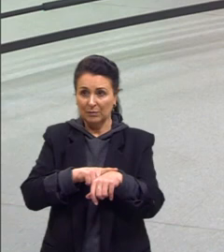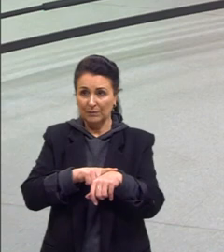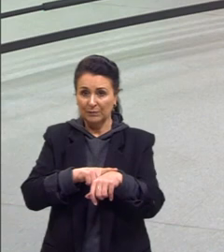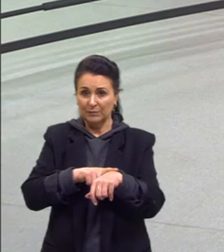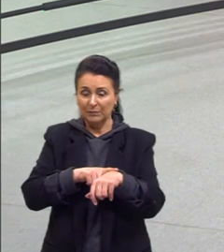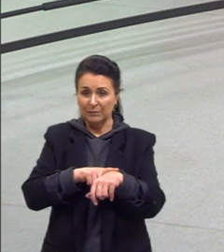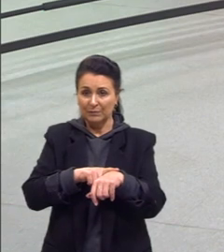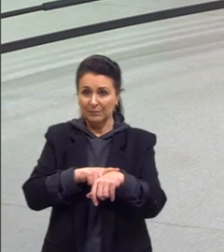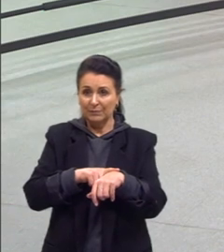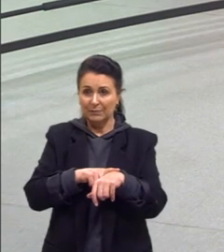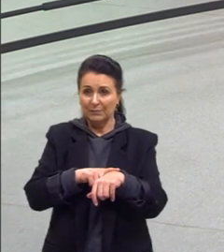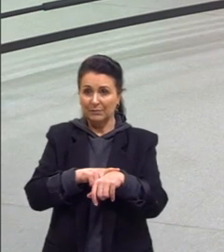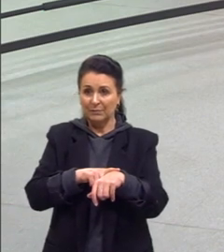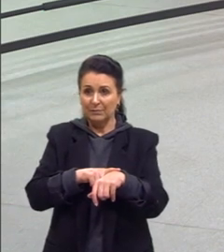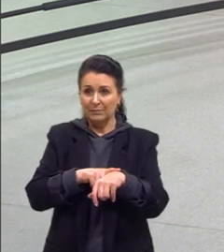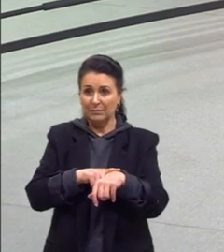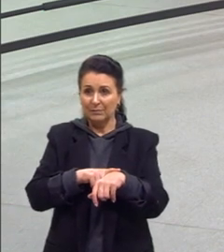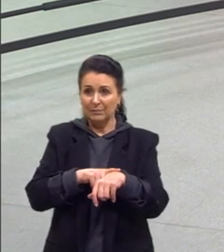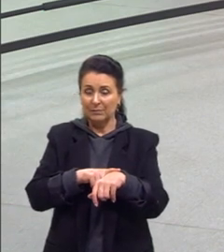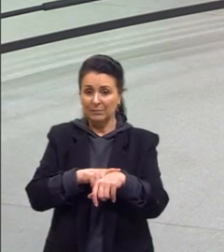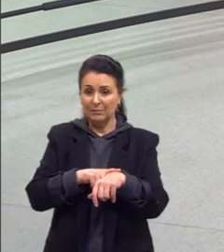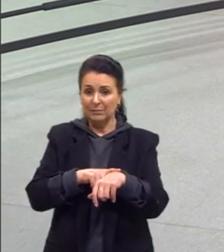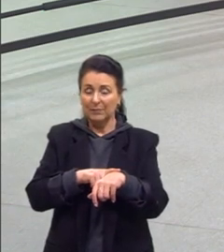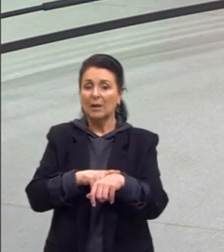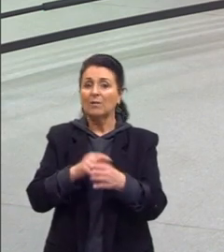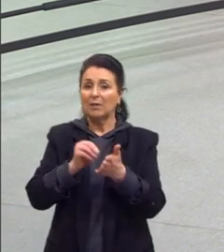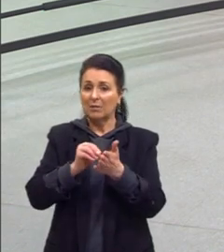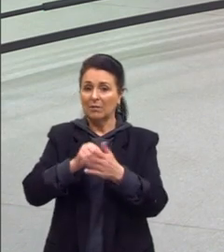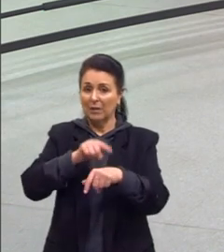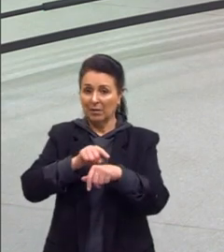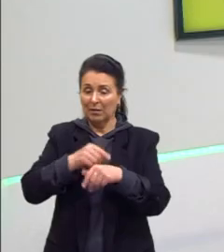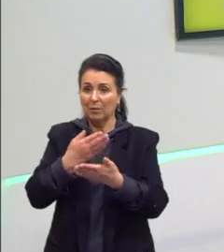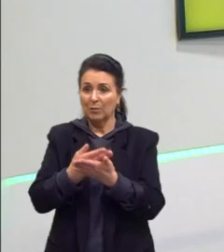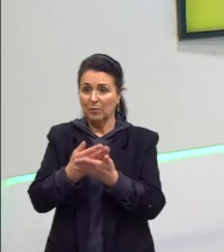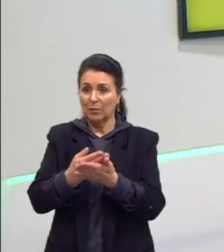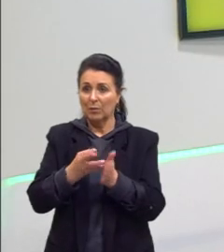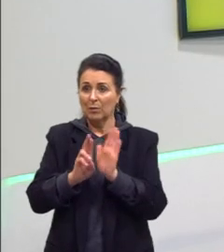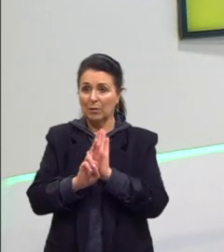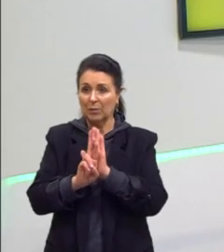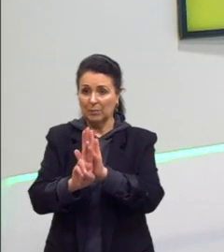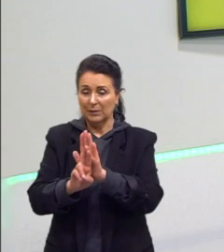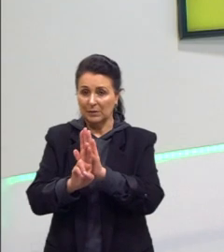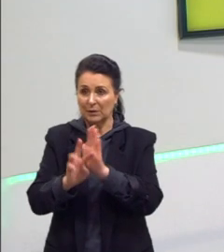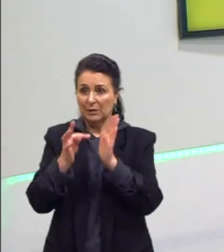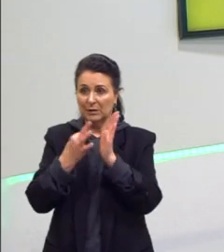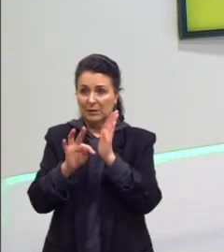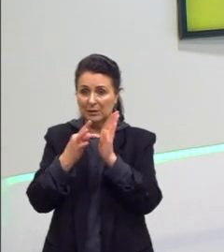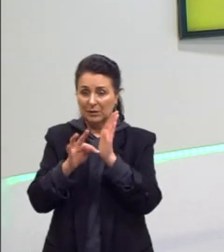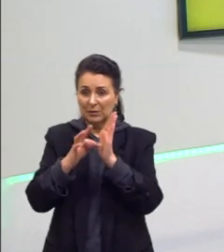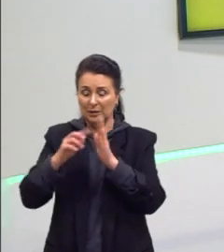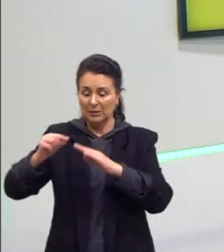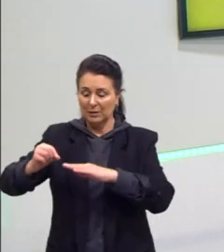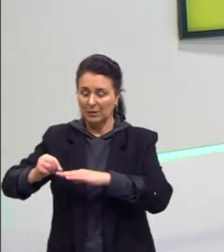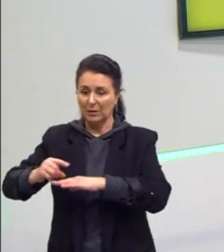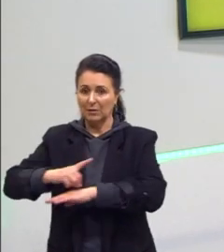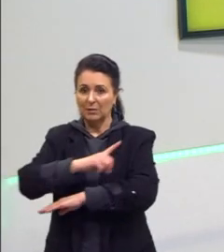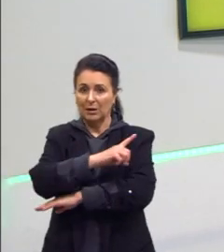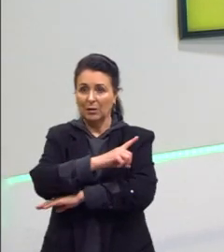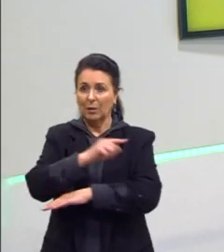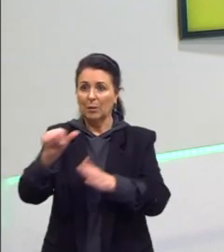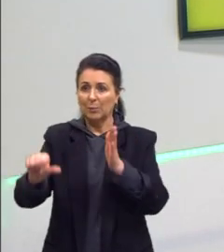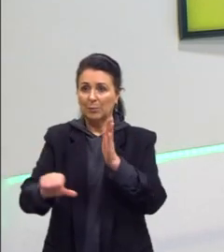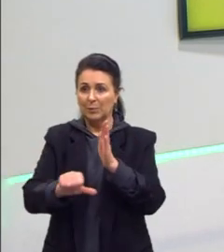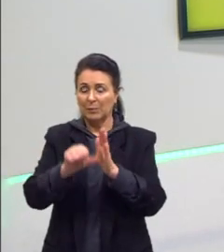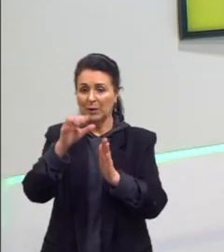falar, não vai dar tempo de passar tudo direitinho, então aqui uma representação das teorias, o fixismo, uma